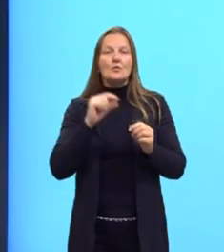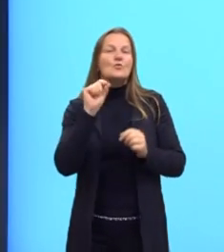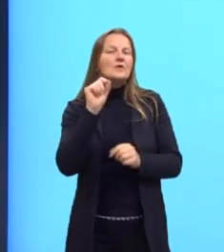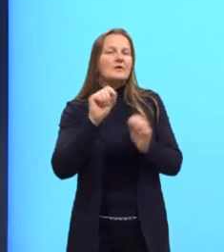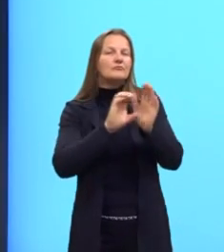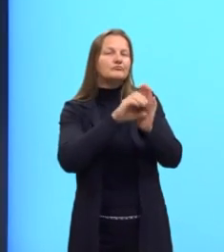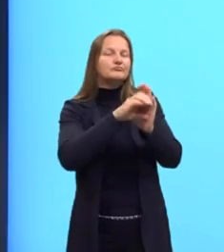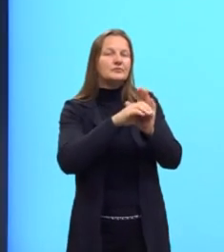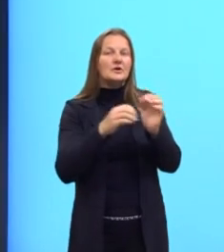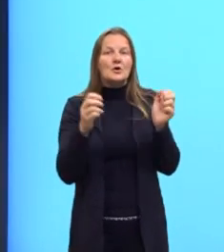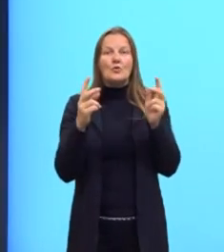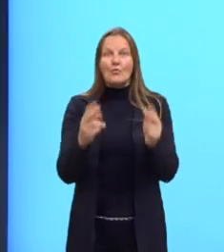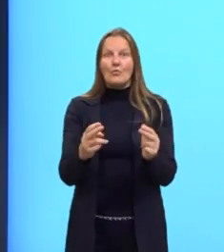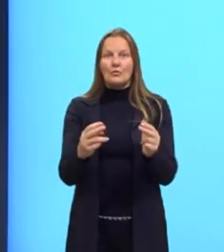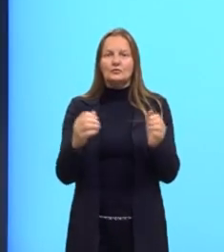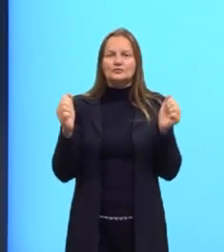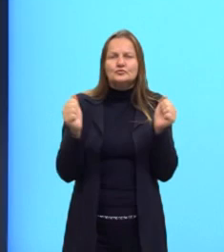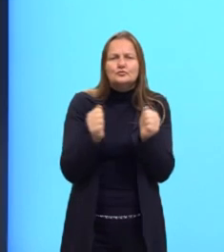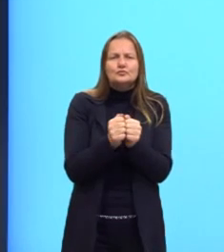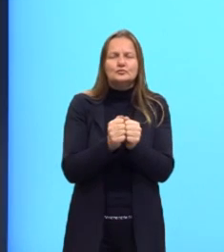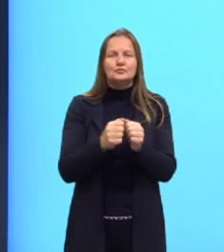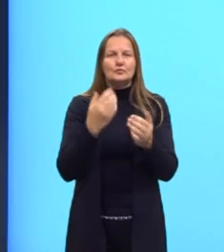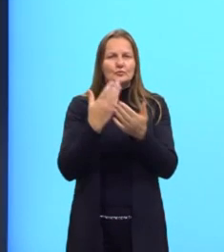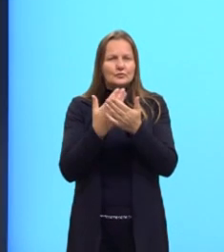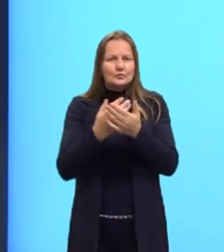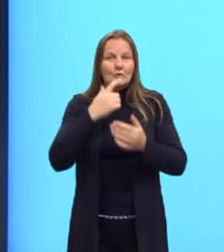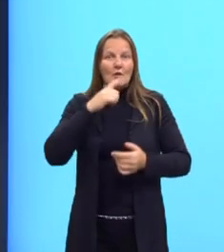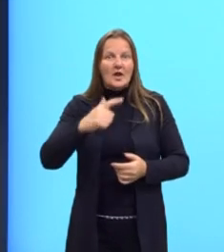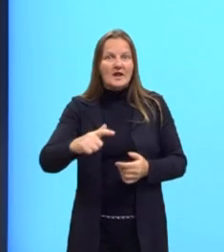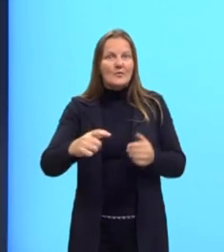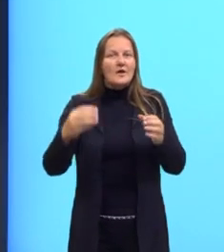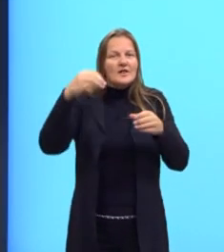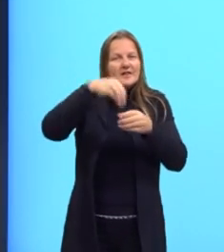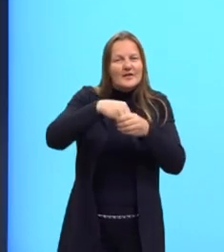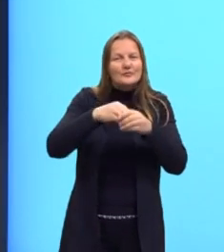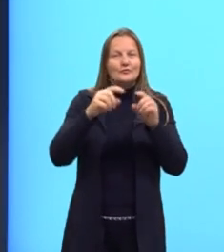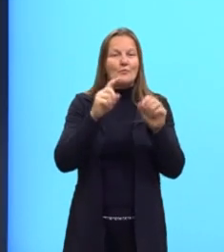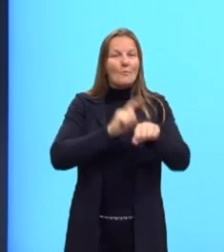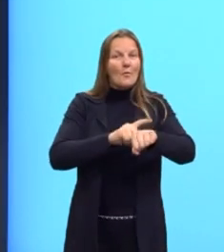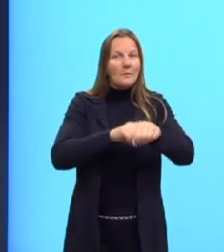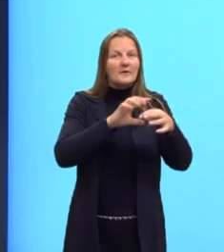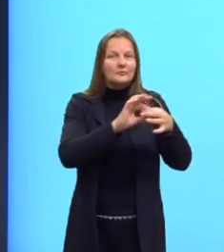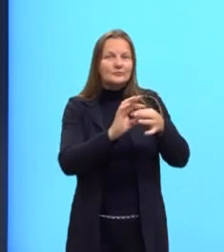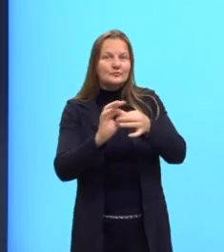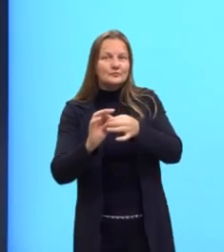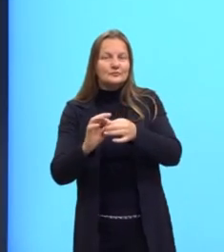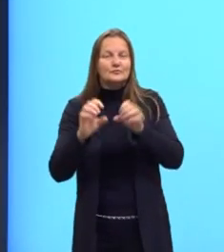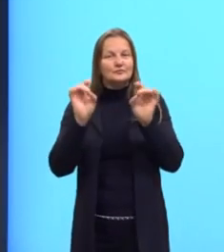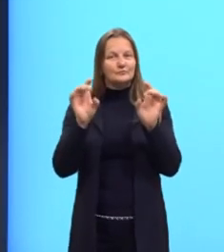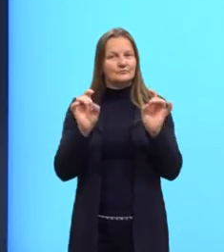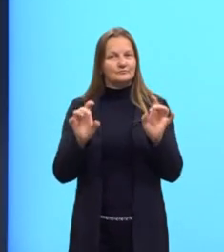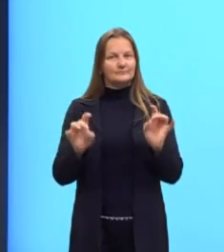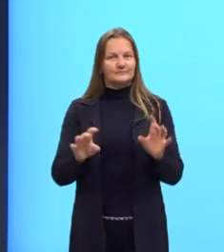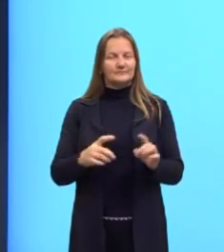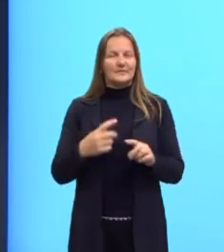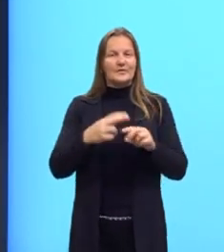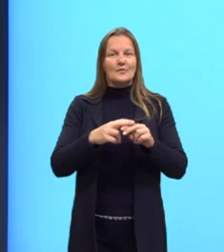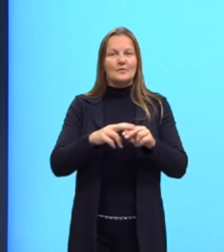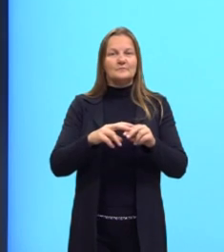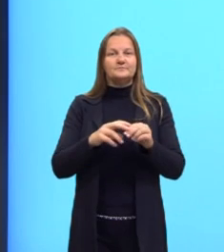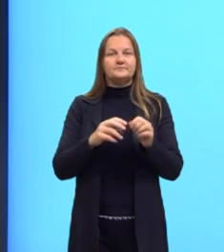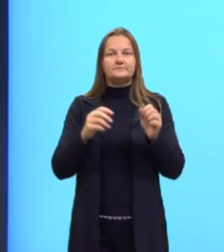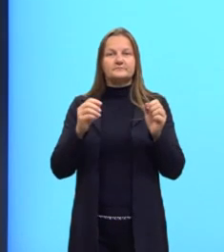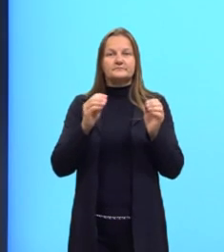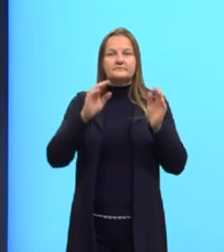ao mesmo tempo. Então, é o estudo da língua que acontece dentro de um determinado tempo específico. Enquanto a